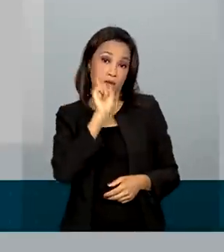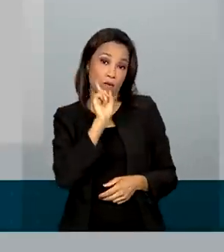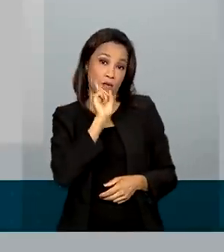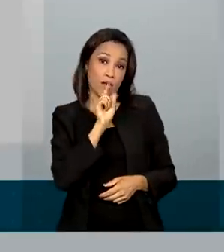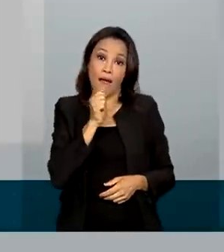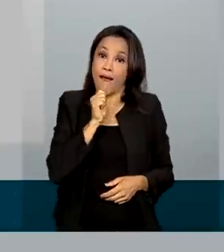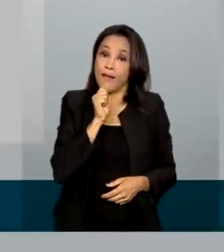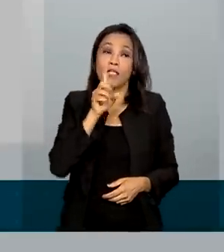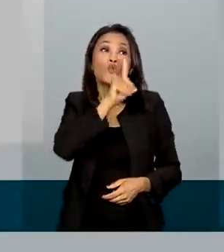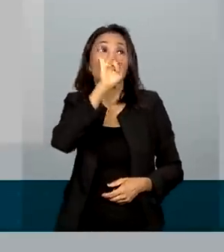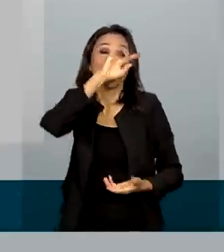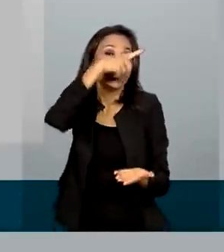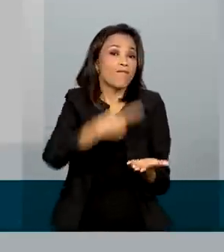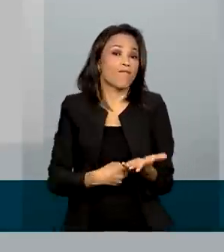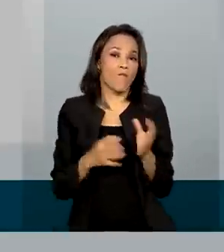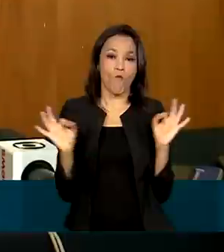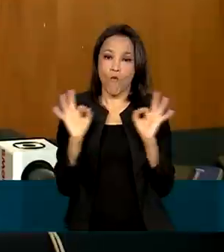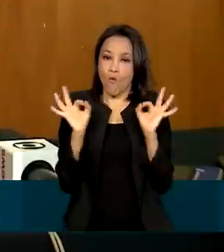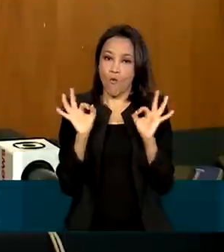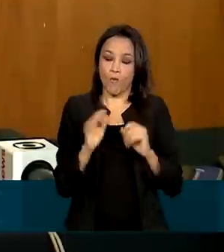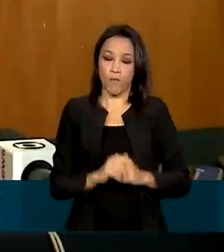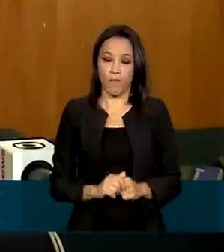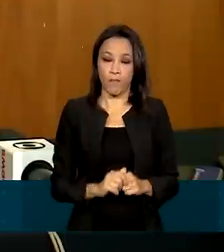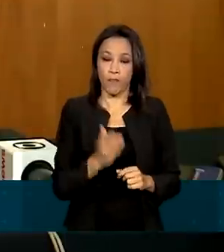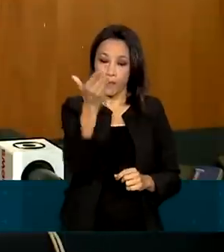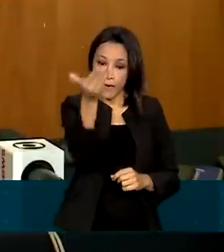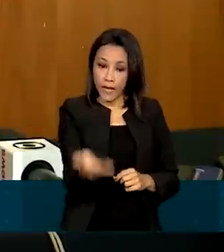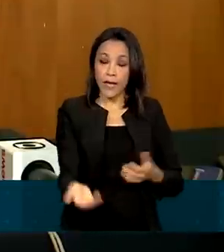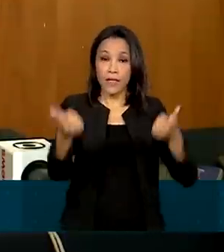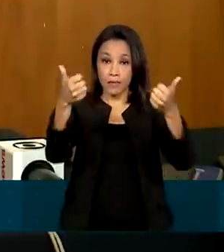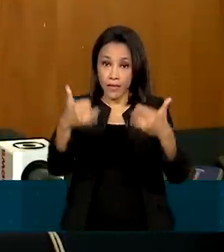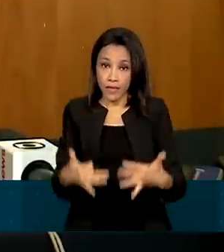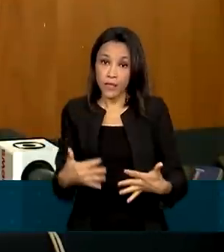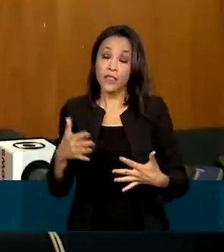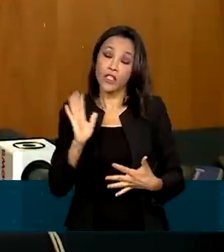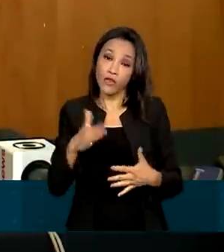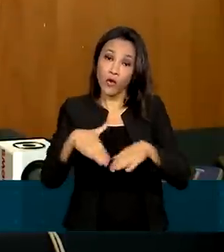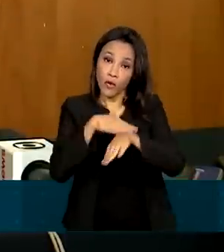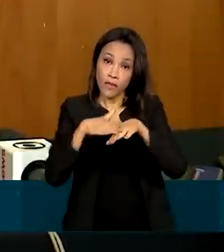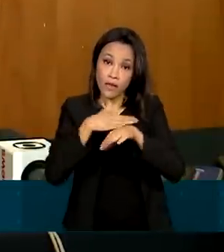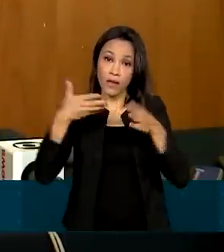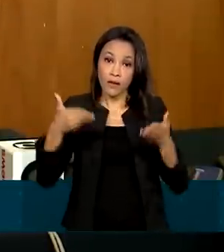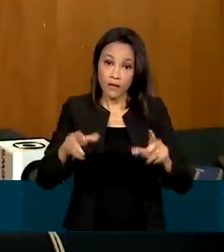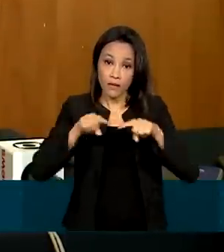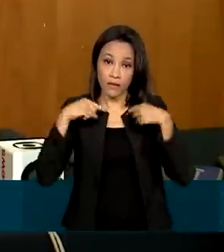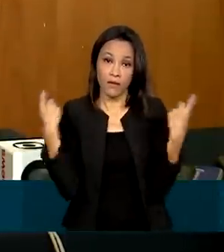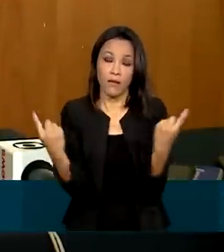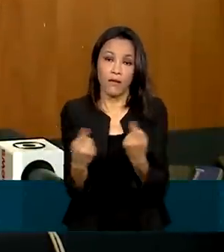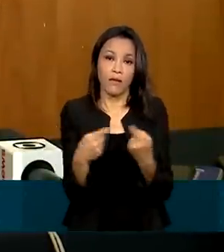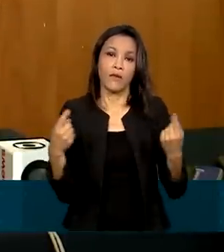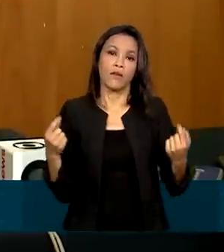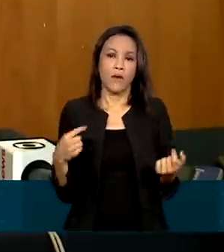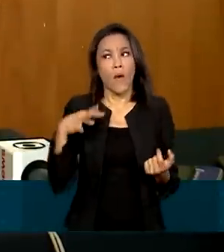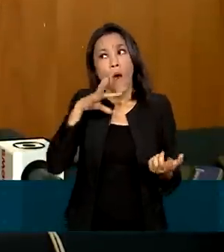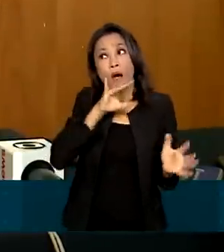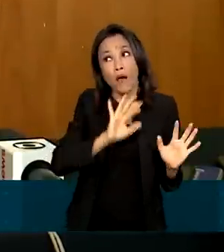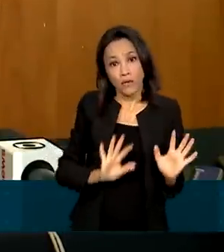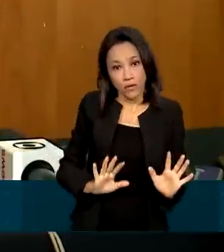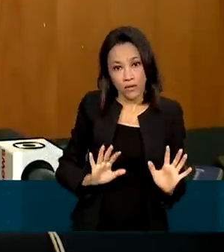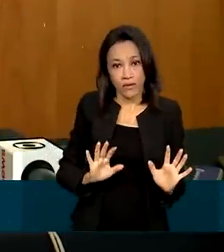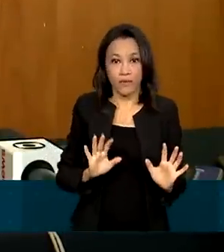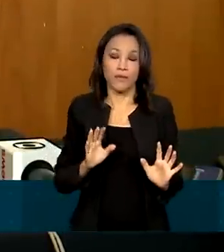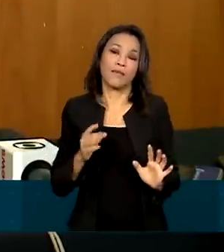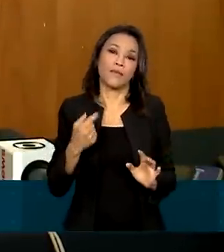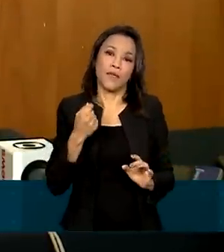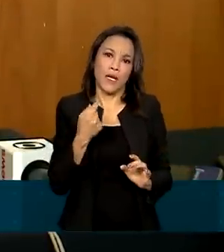ainda não tem data para acontecer. A única coisa que foi falada é que, provavelmente, ele disse, eu acho, usando as